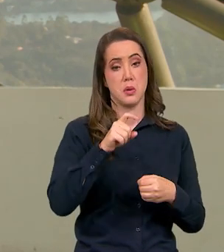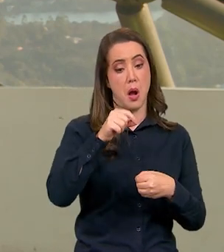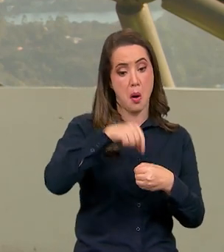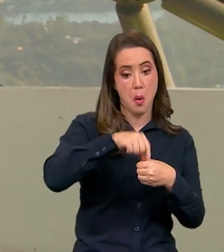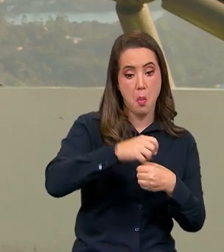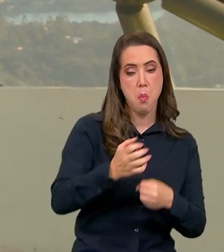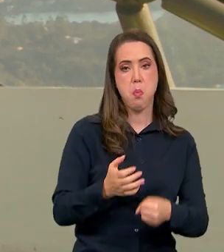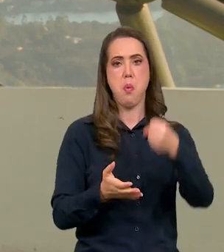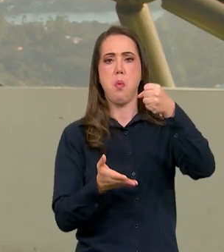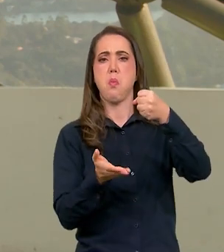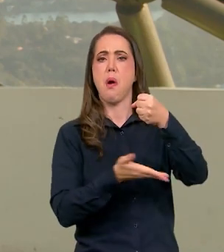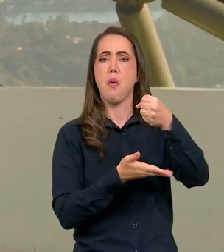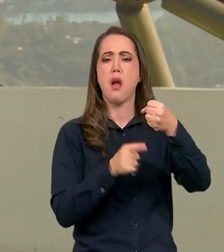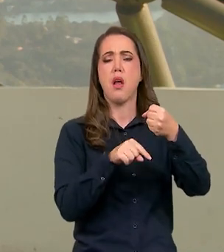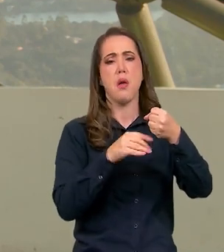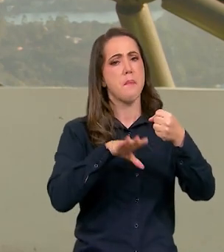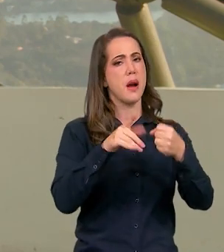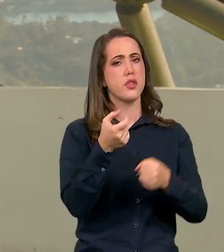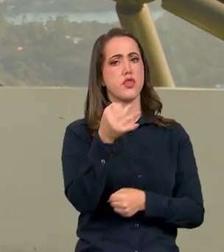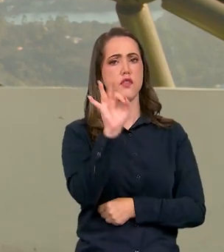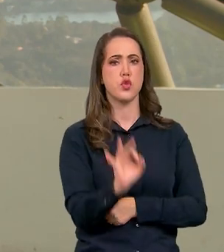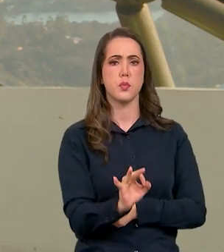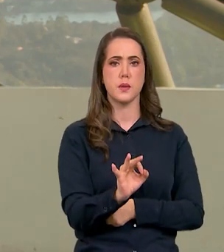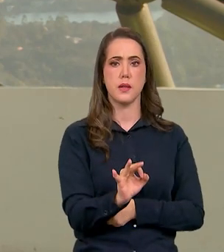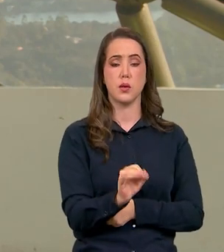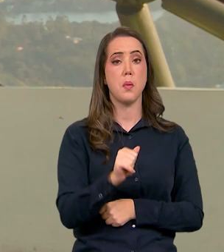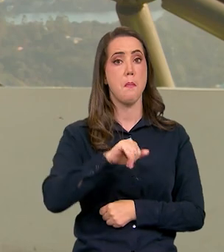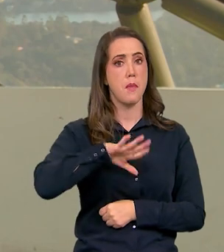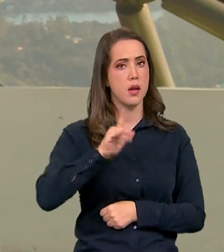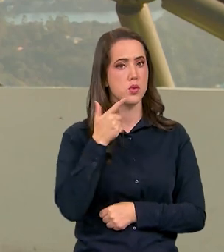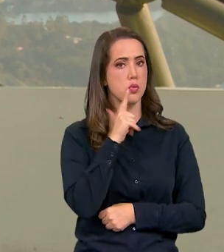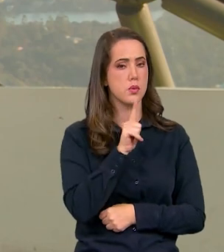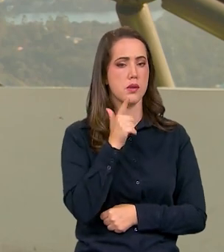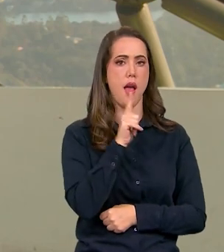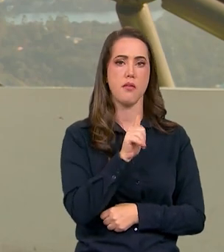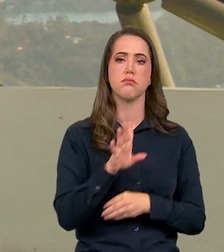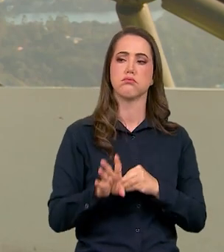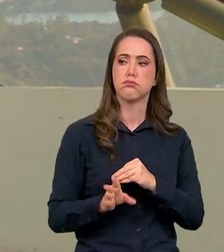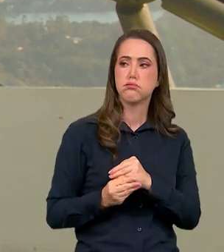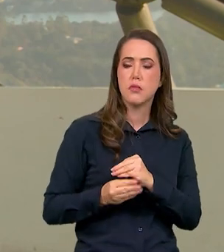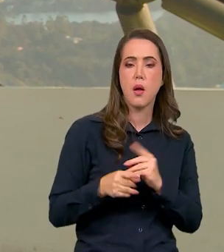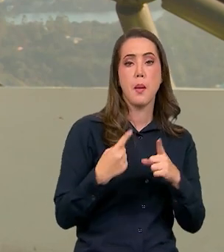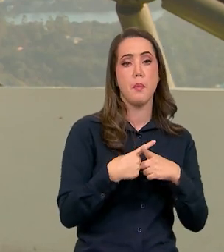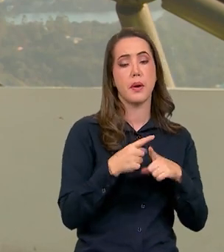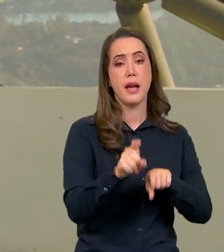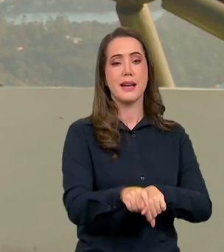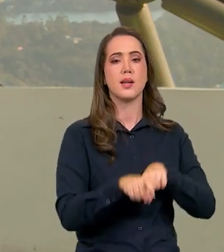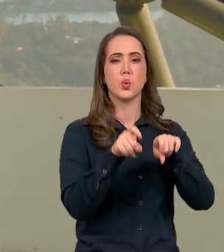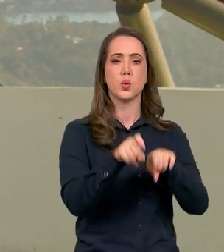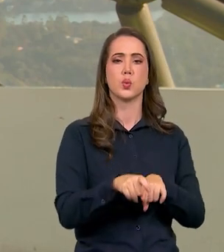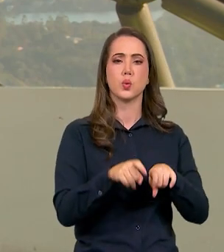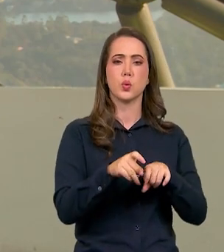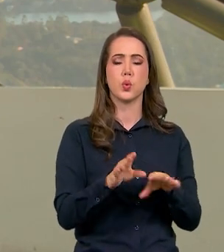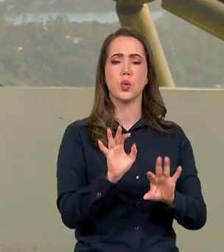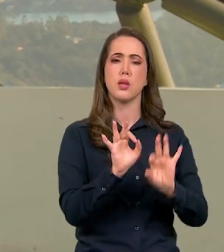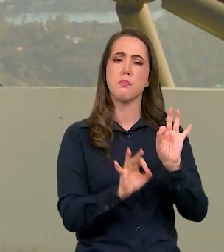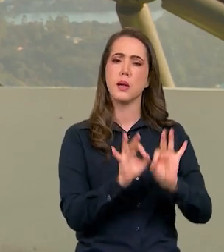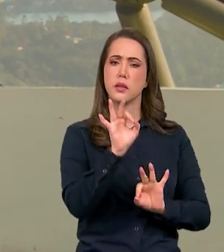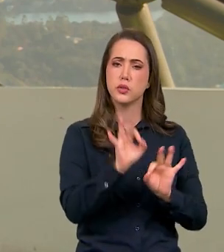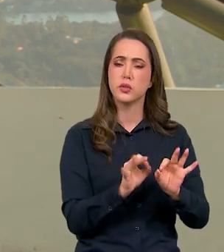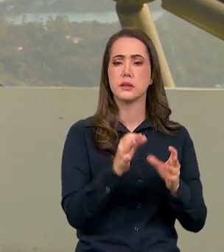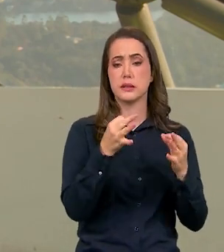dele em até 20%, então imagina o salto que isso vai dar através da agricultura de precisão, gerando